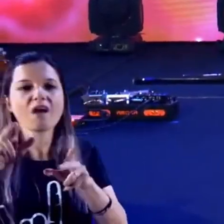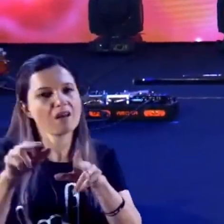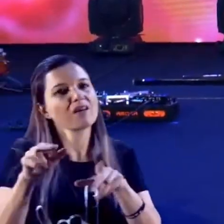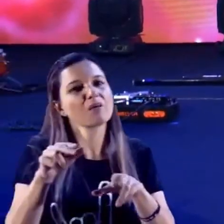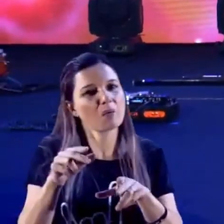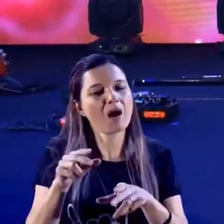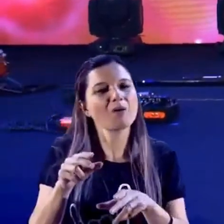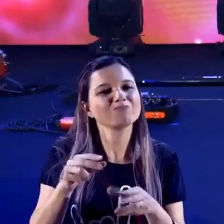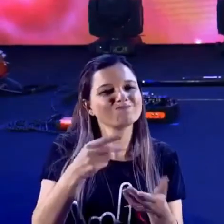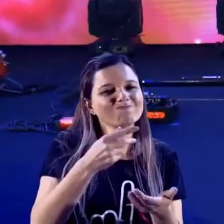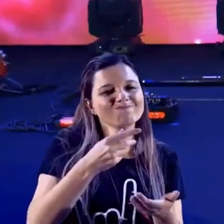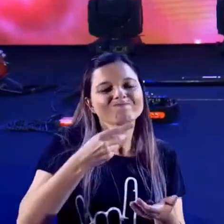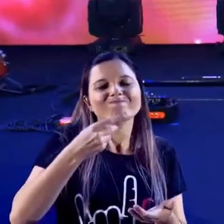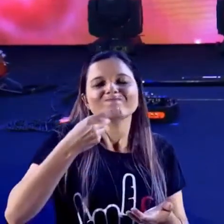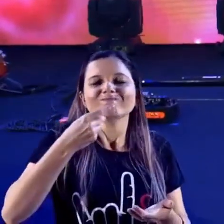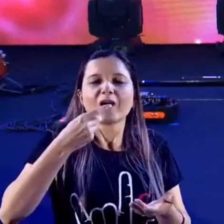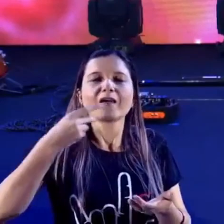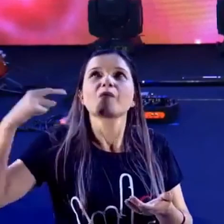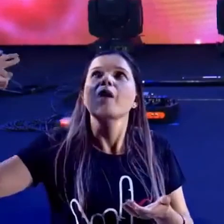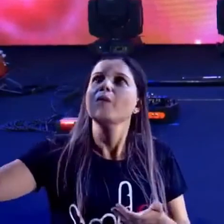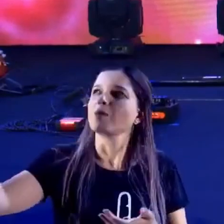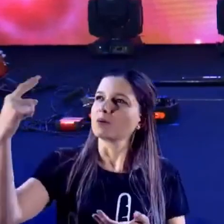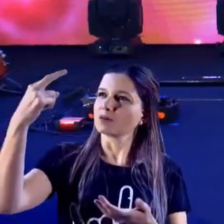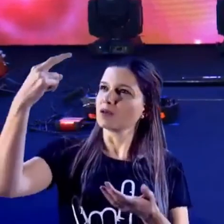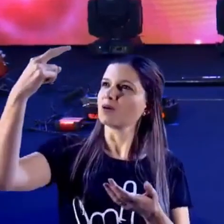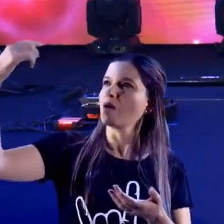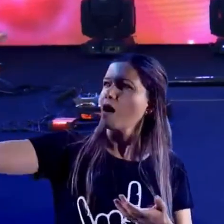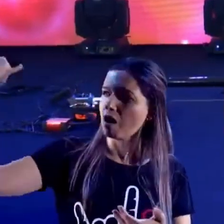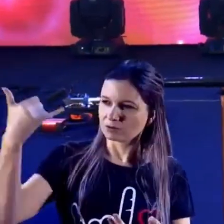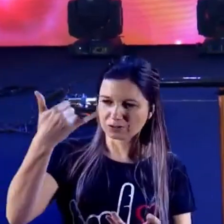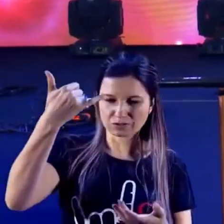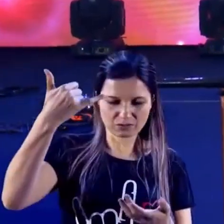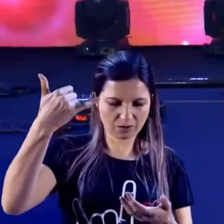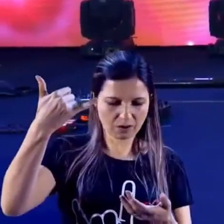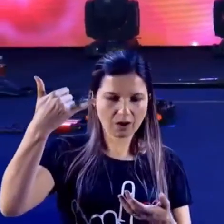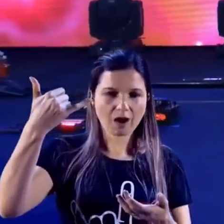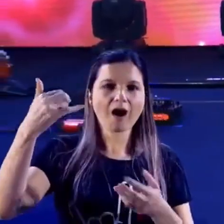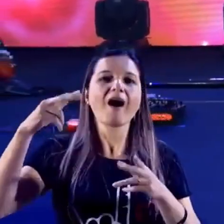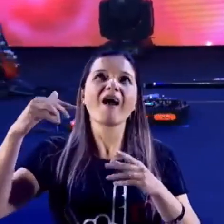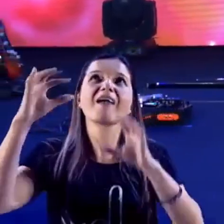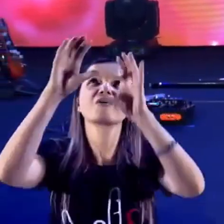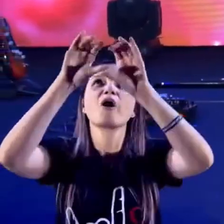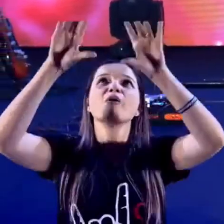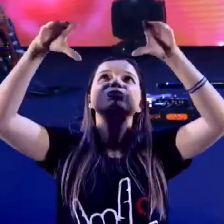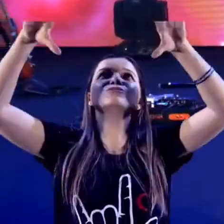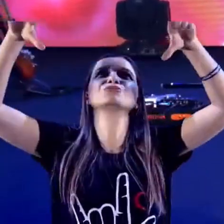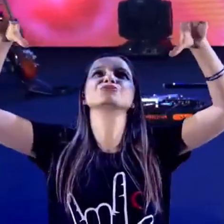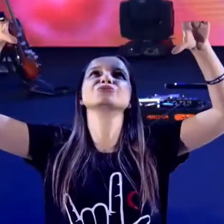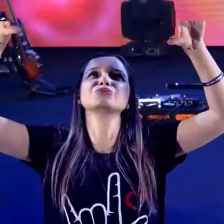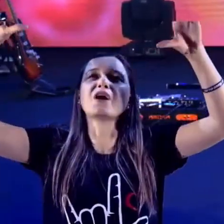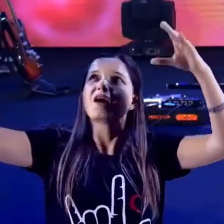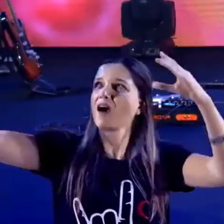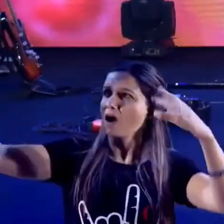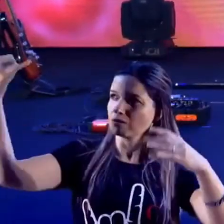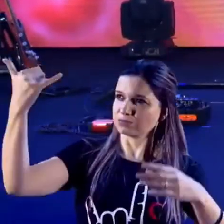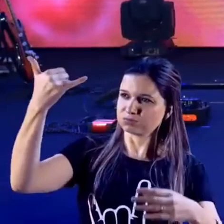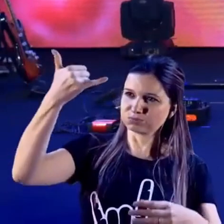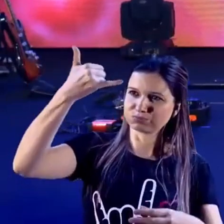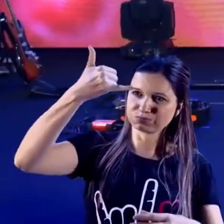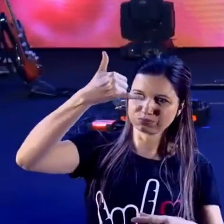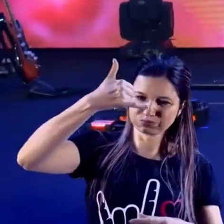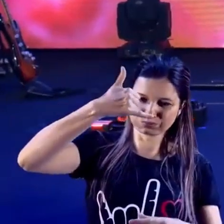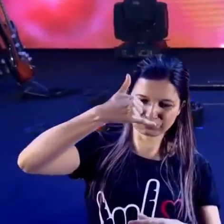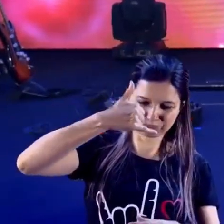com a palavra que sai da minha boca. A palavra que Deus diz é como chuva, que ela vai, ela desce, mas ela